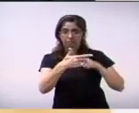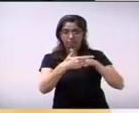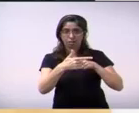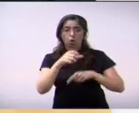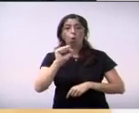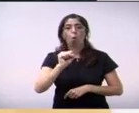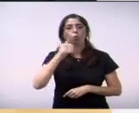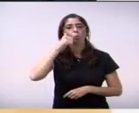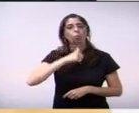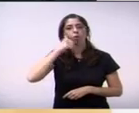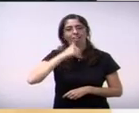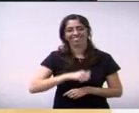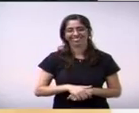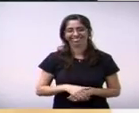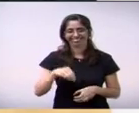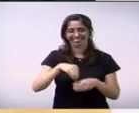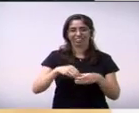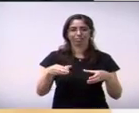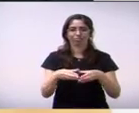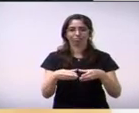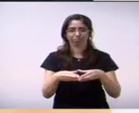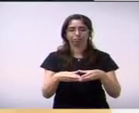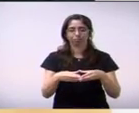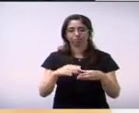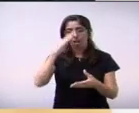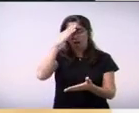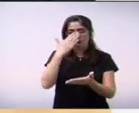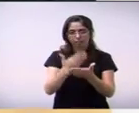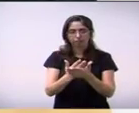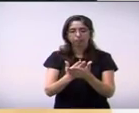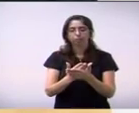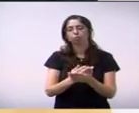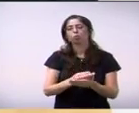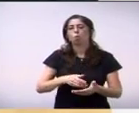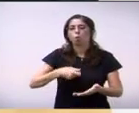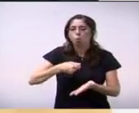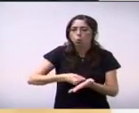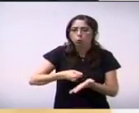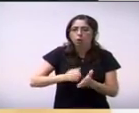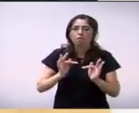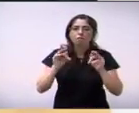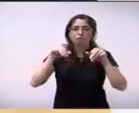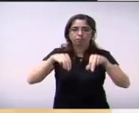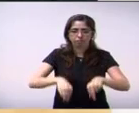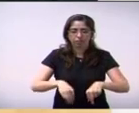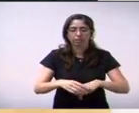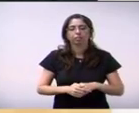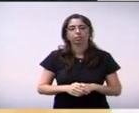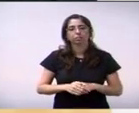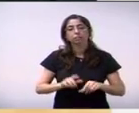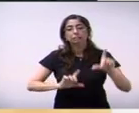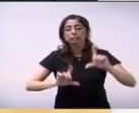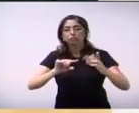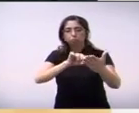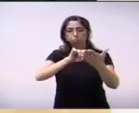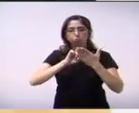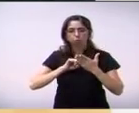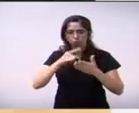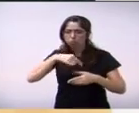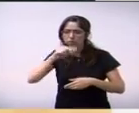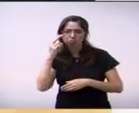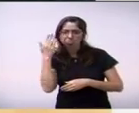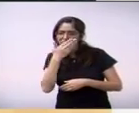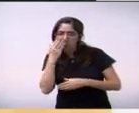espero que elas continuem até o fim eu vi a propaganda eleitoral na televisão sobre as mulheres na política não sei se alguém